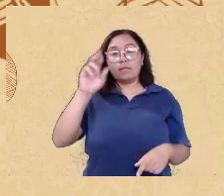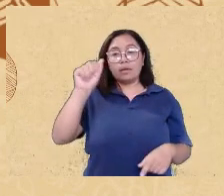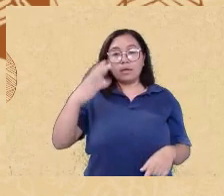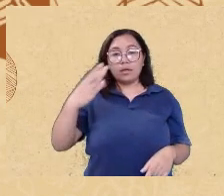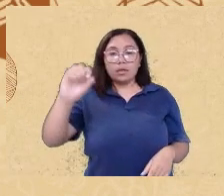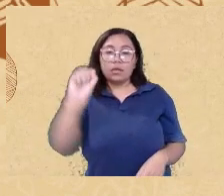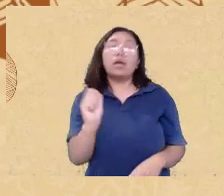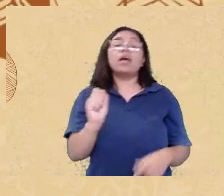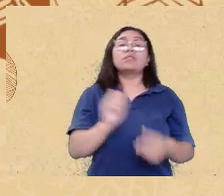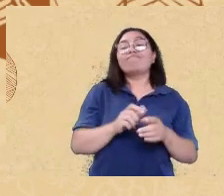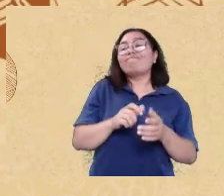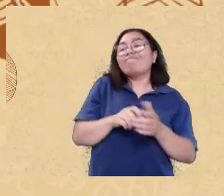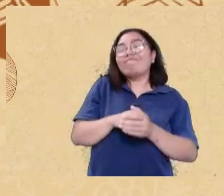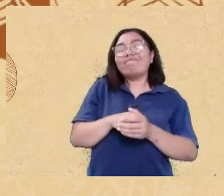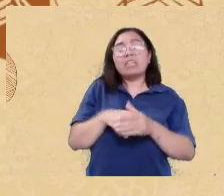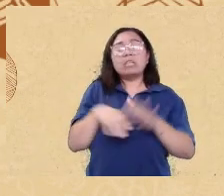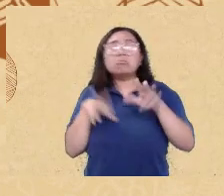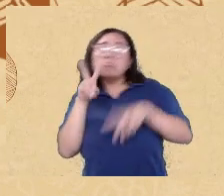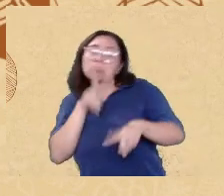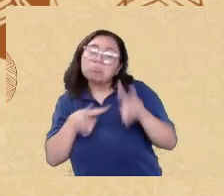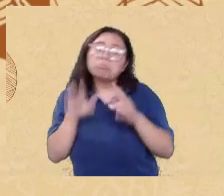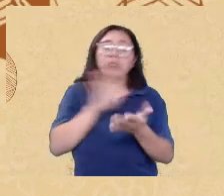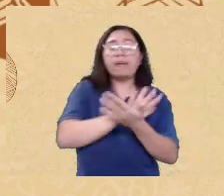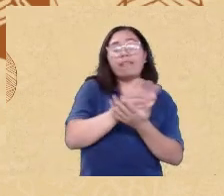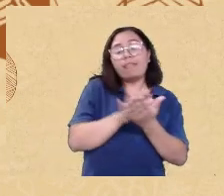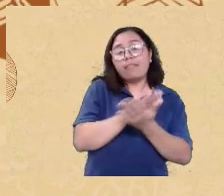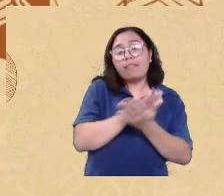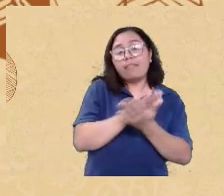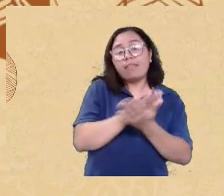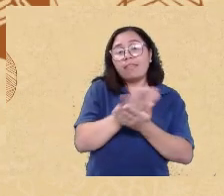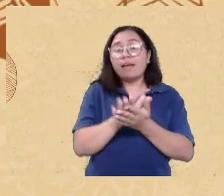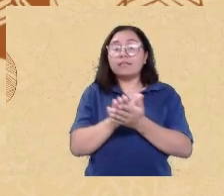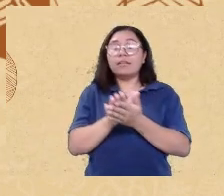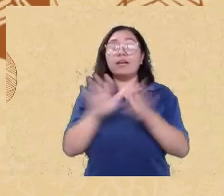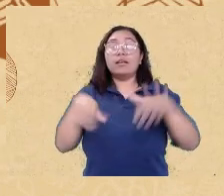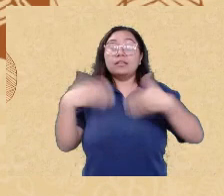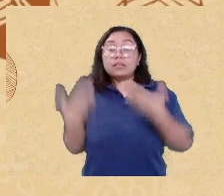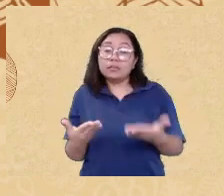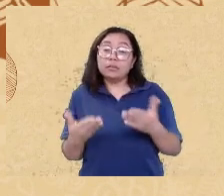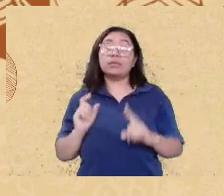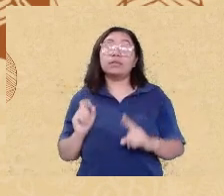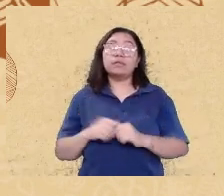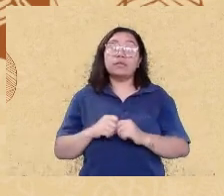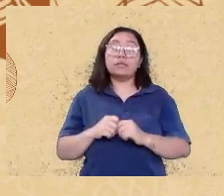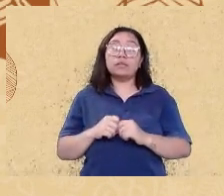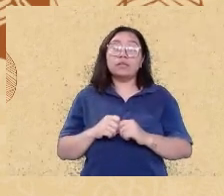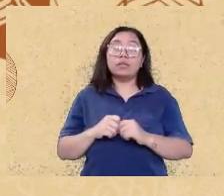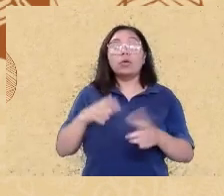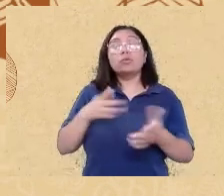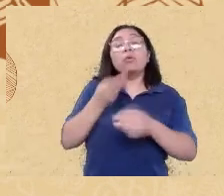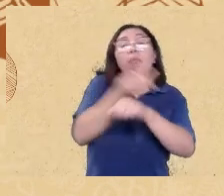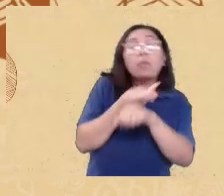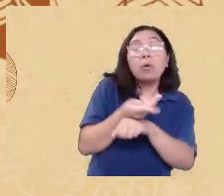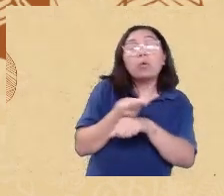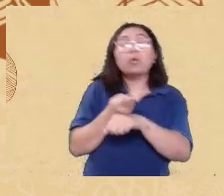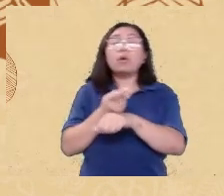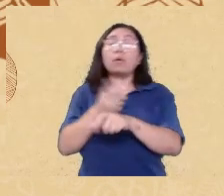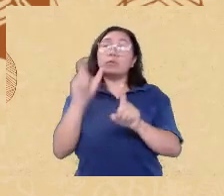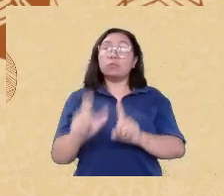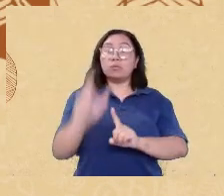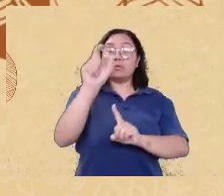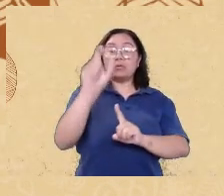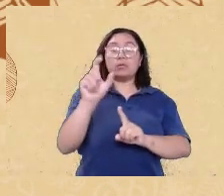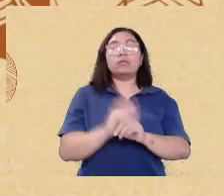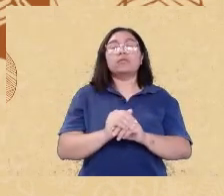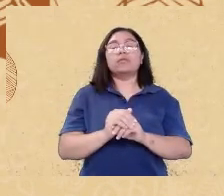a confusão era muito era confusa em relação da identificação então nós buscamos então pelos marcadores propriamente dito então